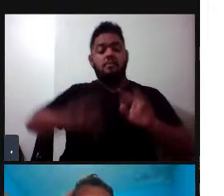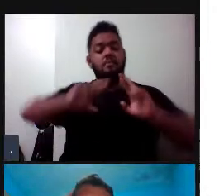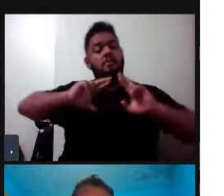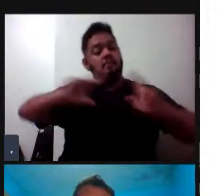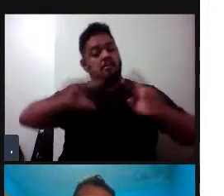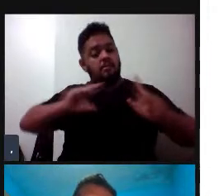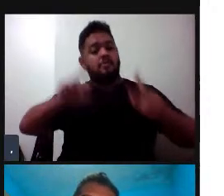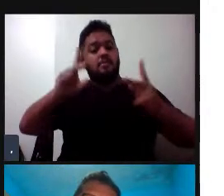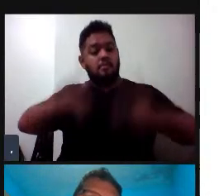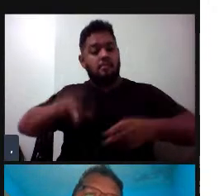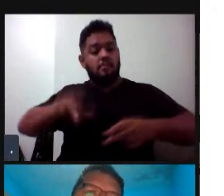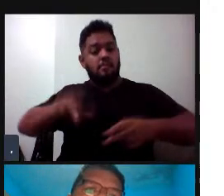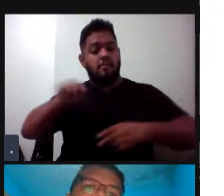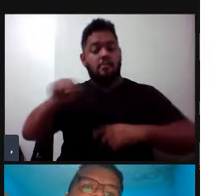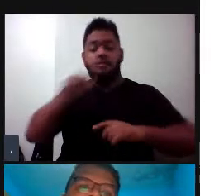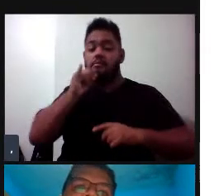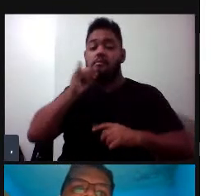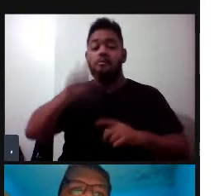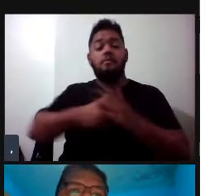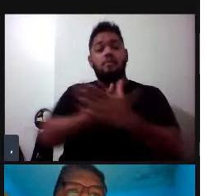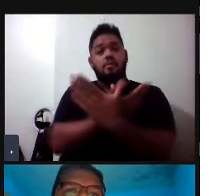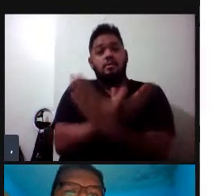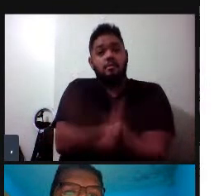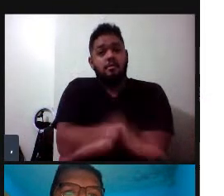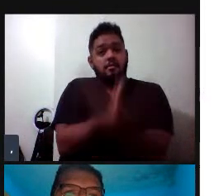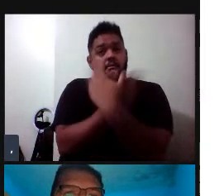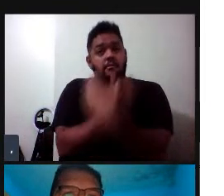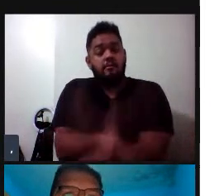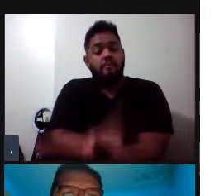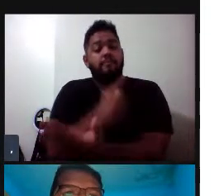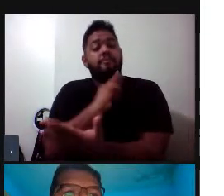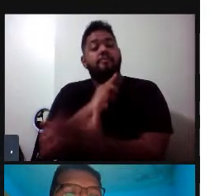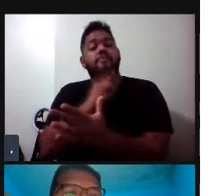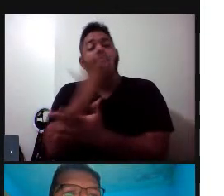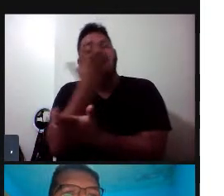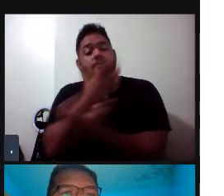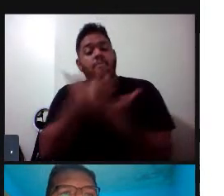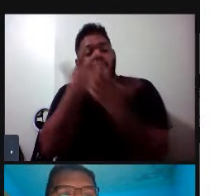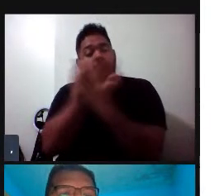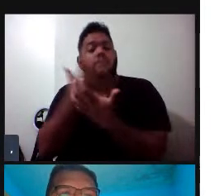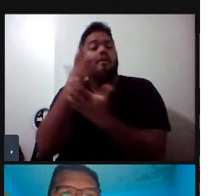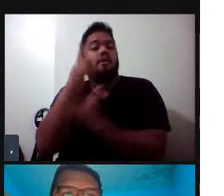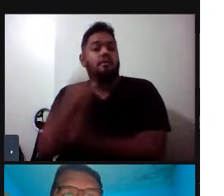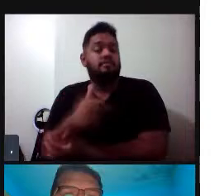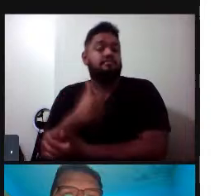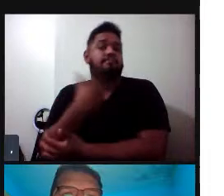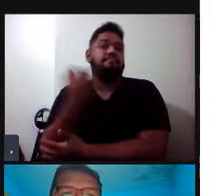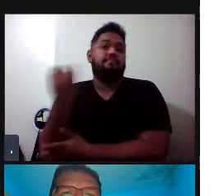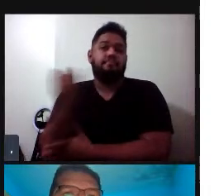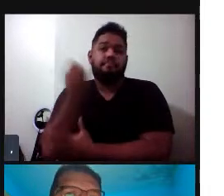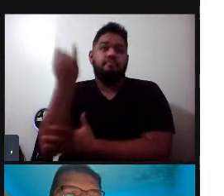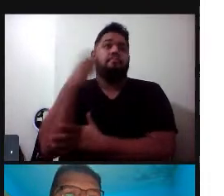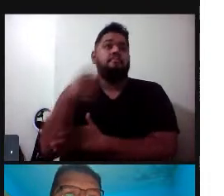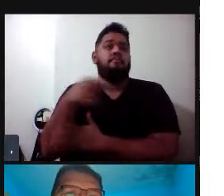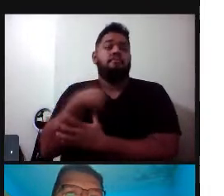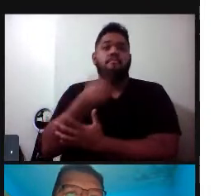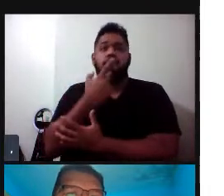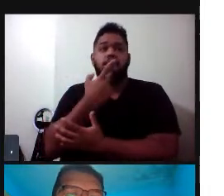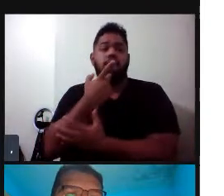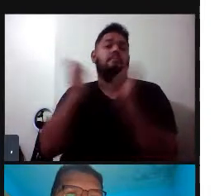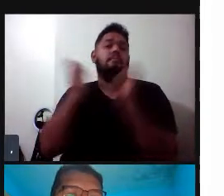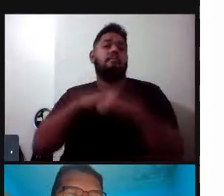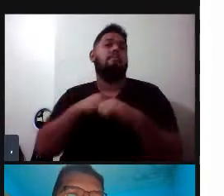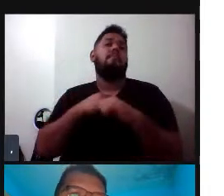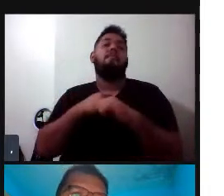caso dos codos, é a salsbaleia jubate, né, que tem essas músicas fenomenais, né, que elas podem ficar cantando durante